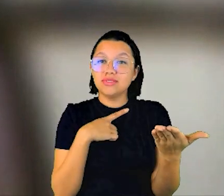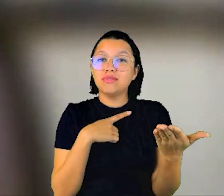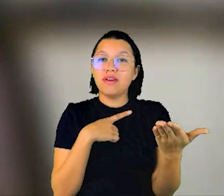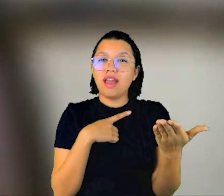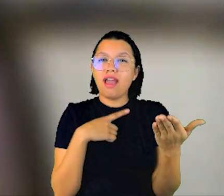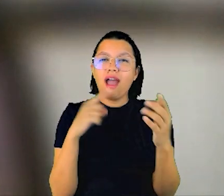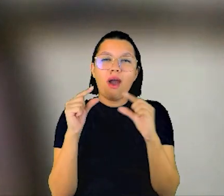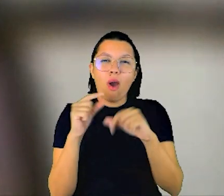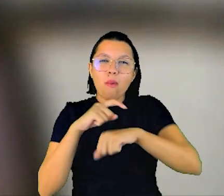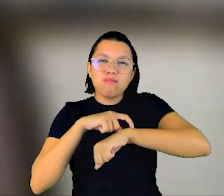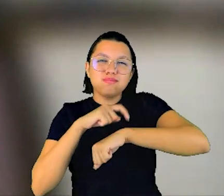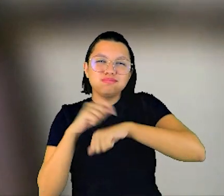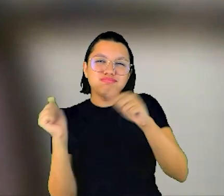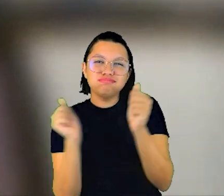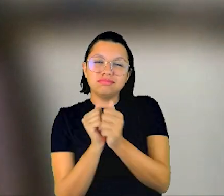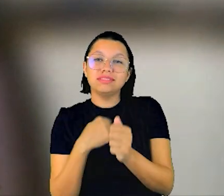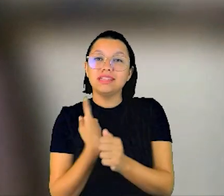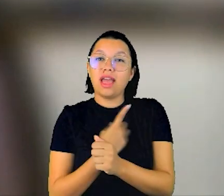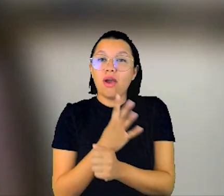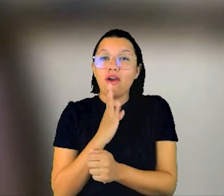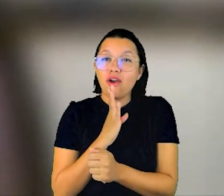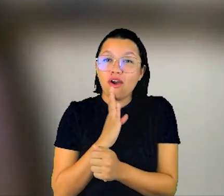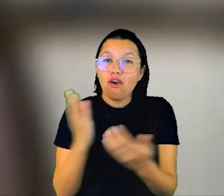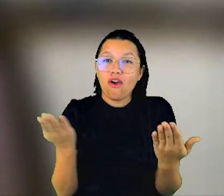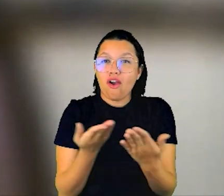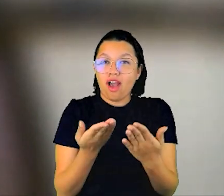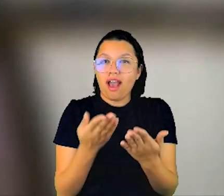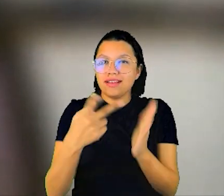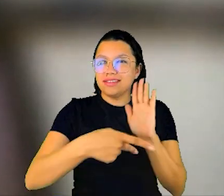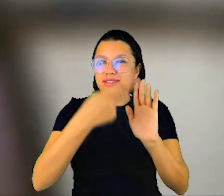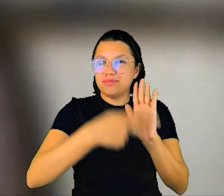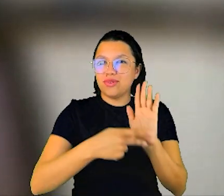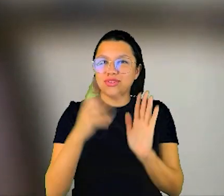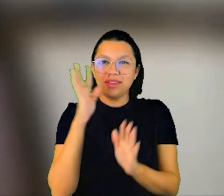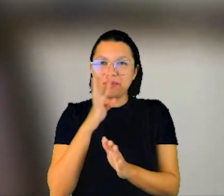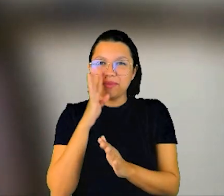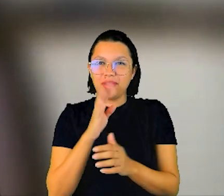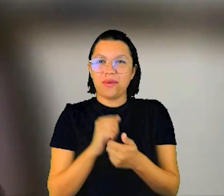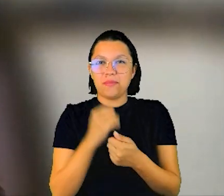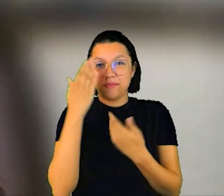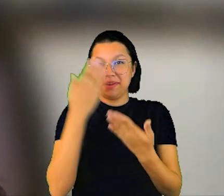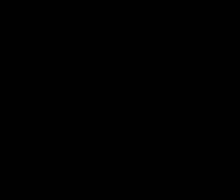tiveram aí o tempo conosco para conhecer esse projeto tão bacana. Obrigada a todos. aí o